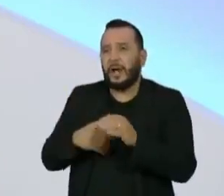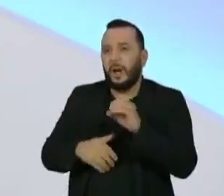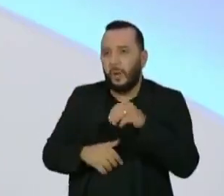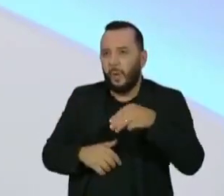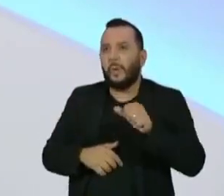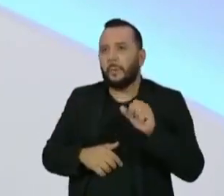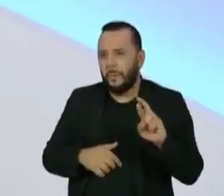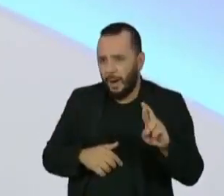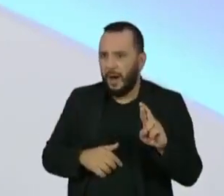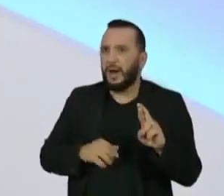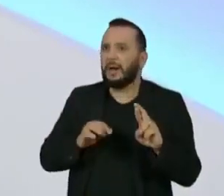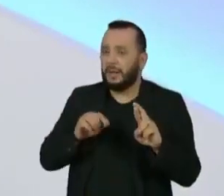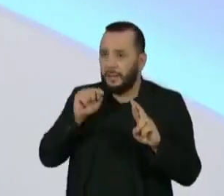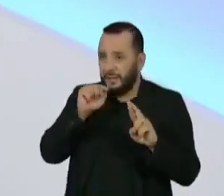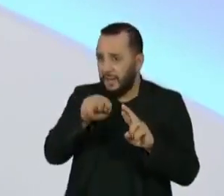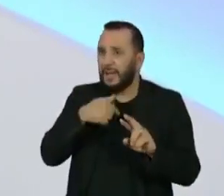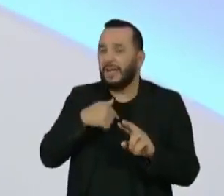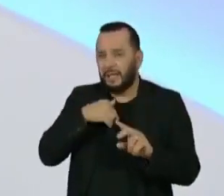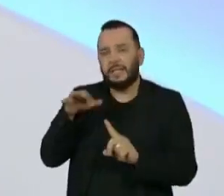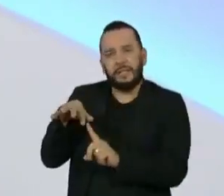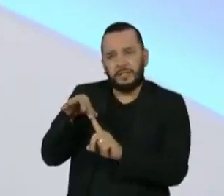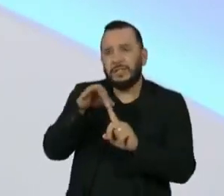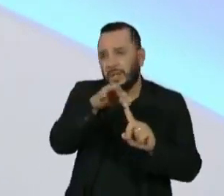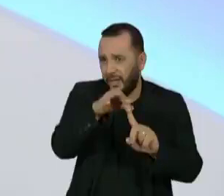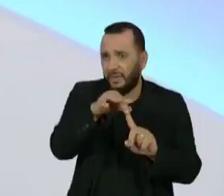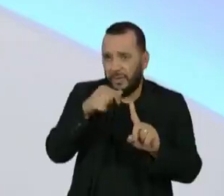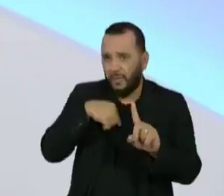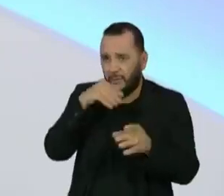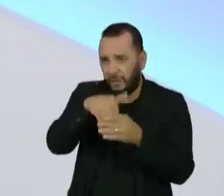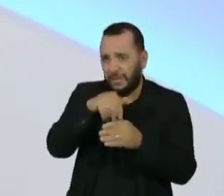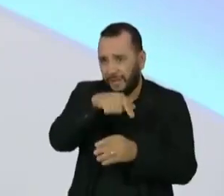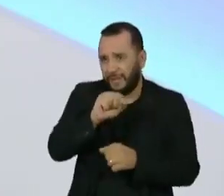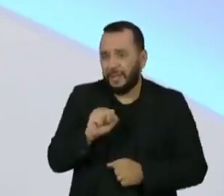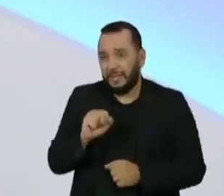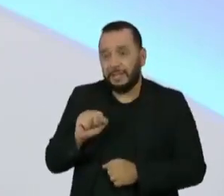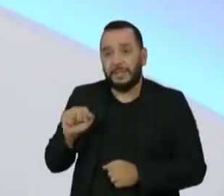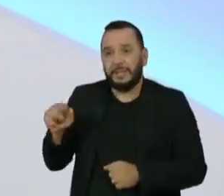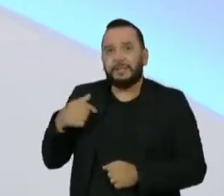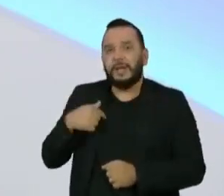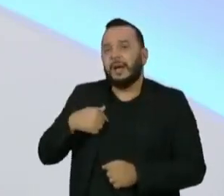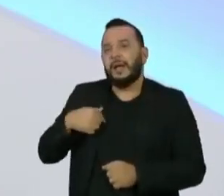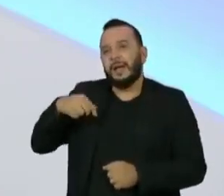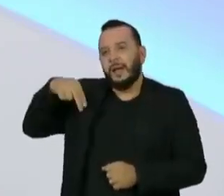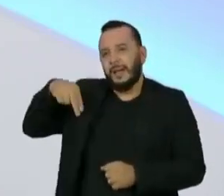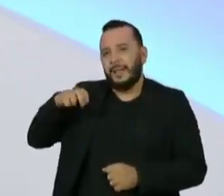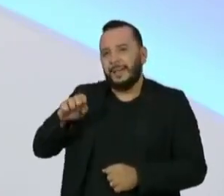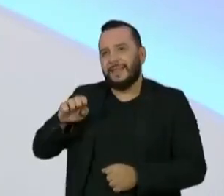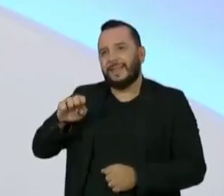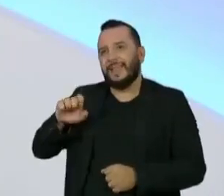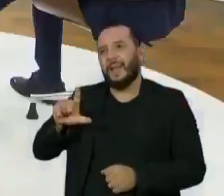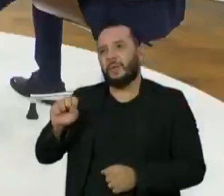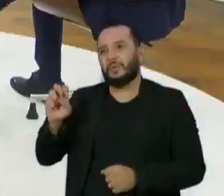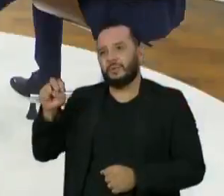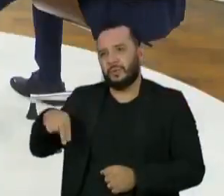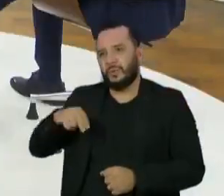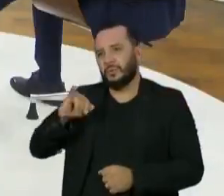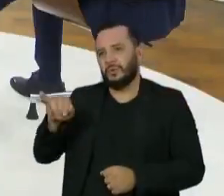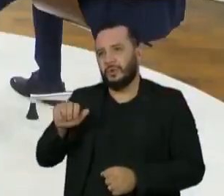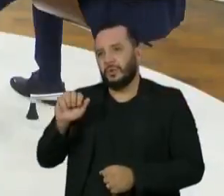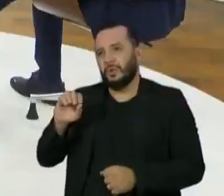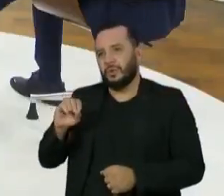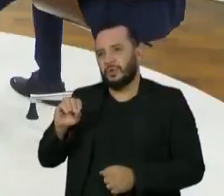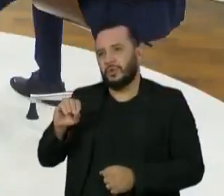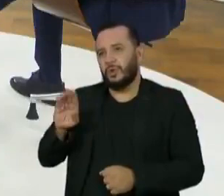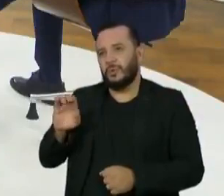Aziz, que foi também indicado pela segunda maior bancada. É assim que funciona o sistema. O ministro Nelson Jobim, em um dos cursos que eu fiz, ele